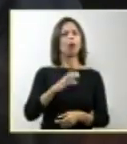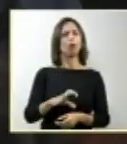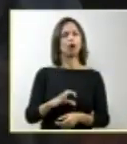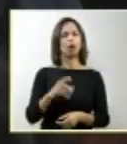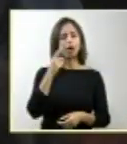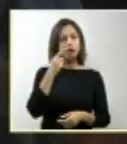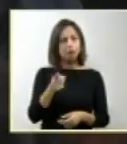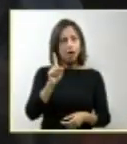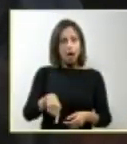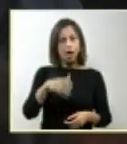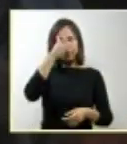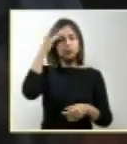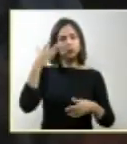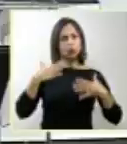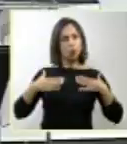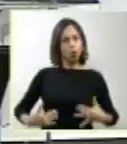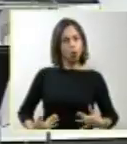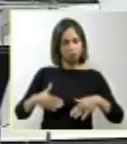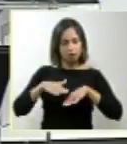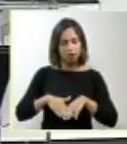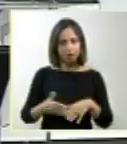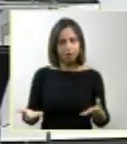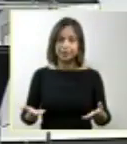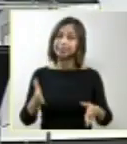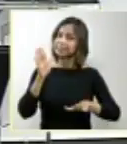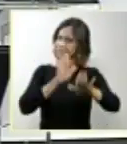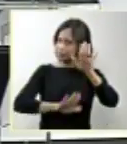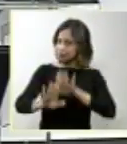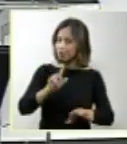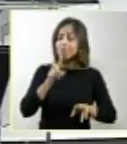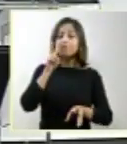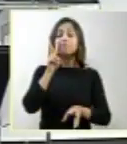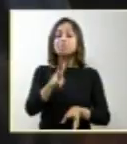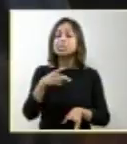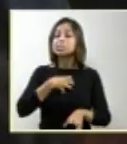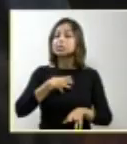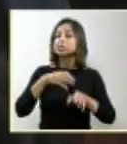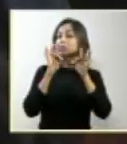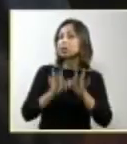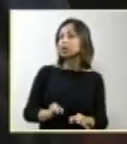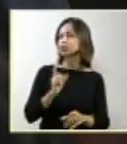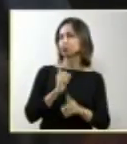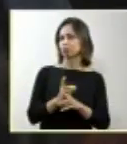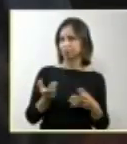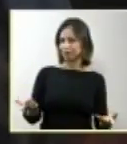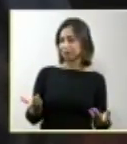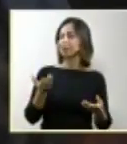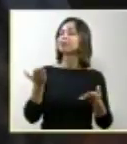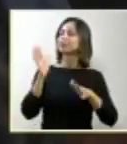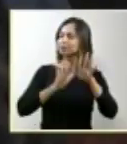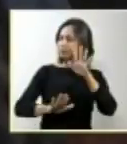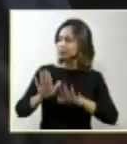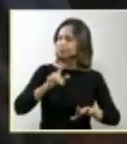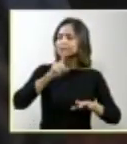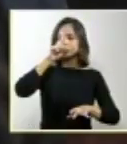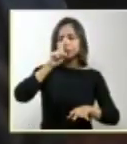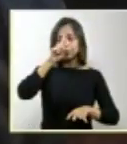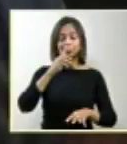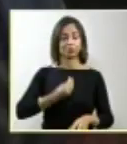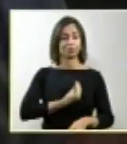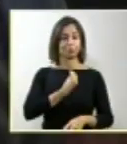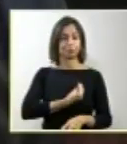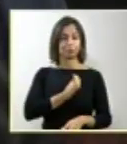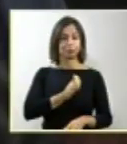ainda não conseguimos superar. E tenho a convicção de que será difícil realmente superar. Porque na vida a única